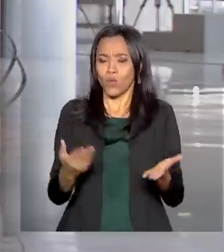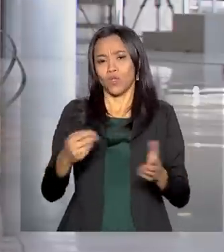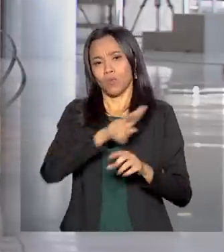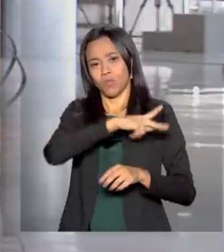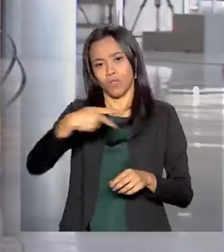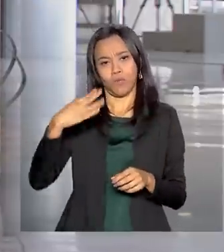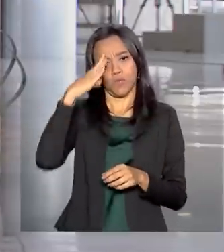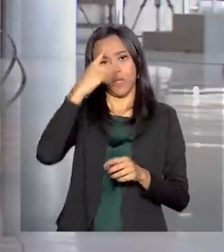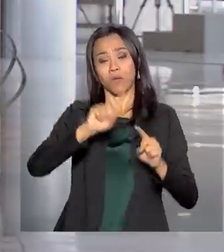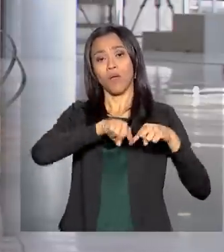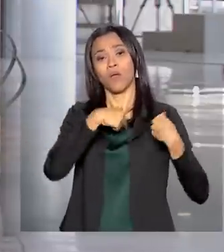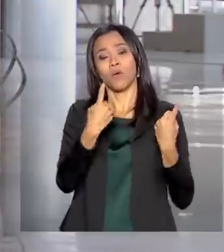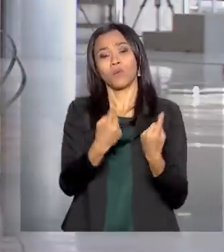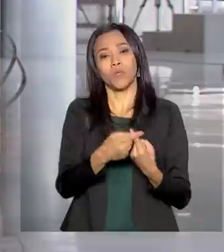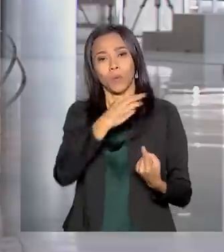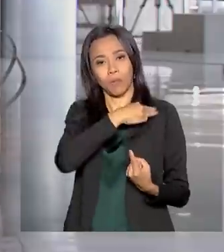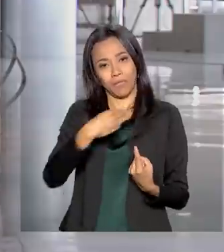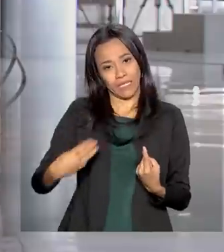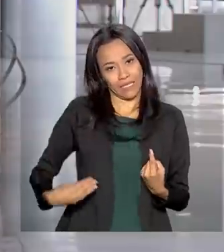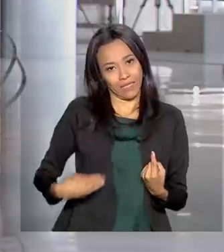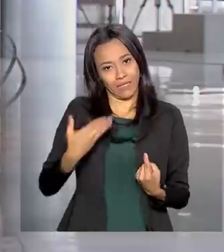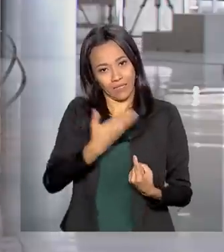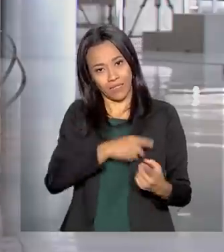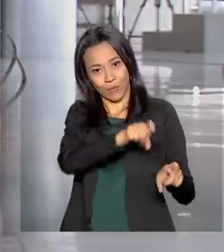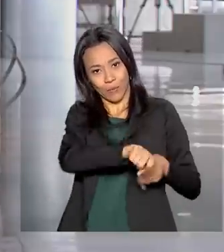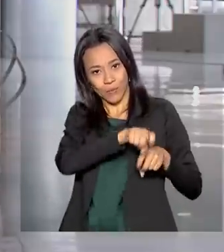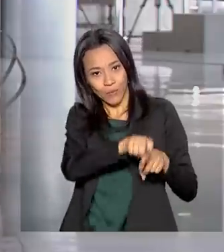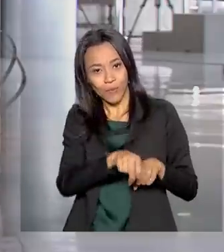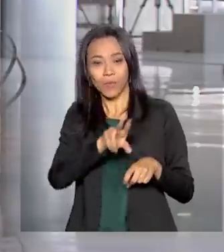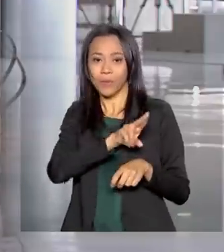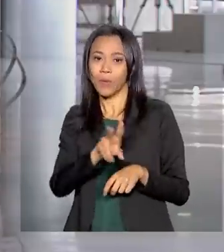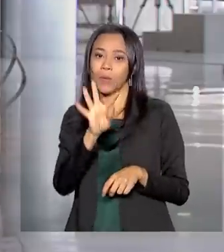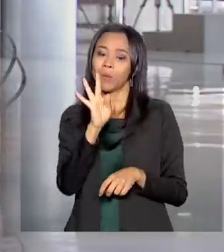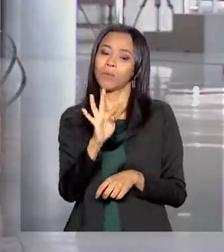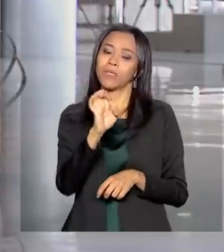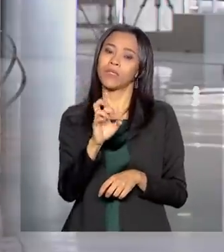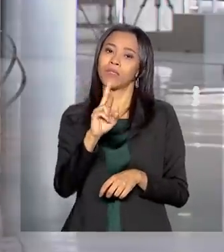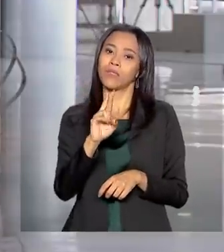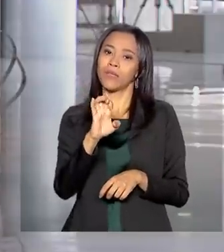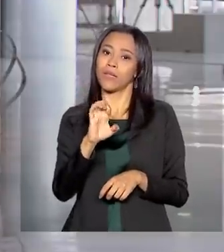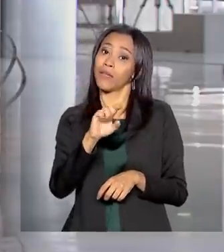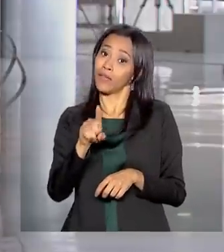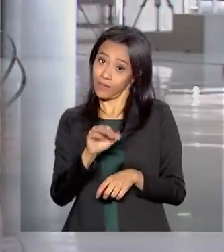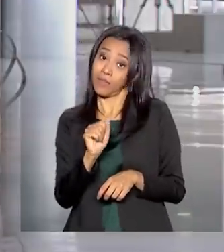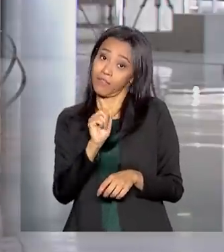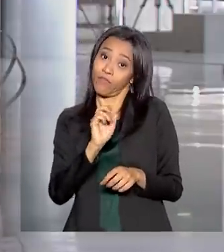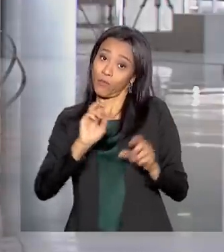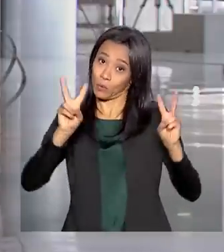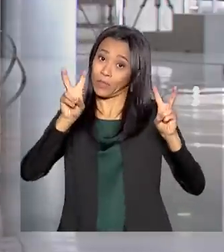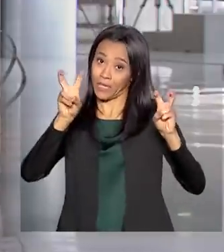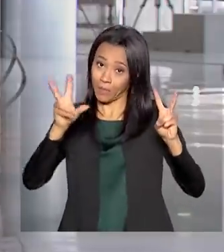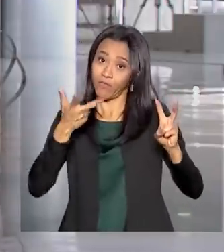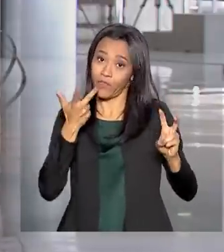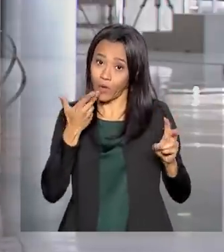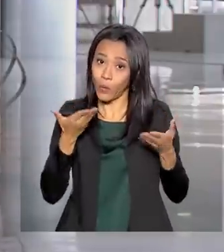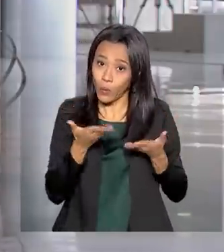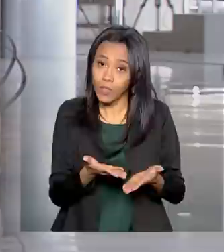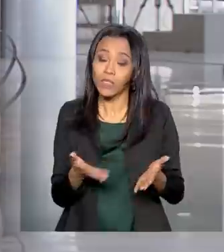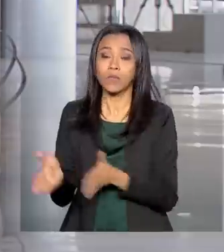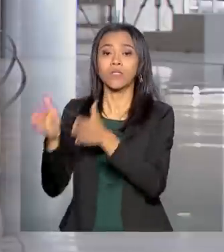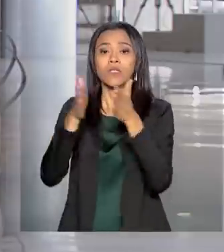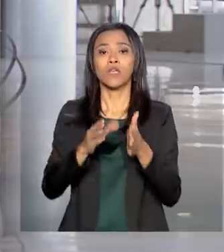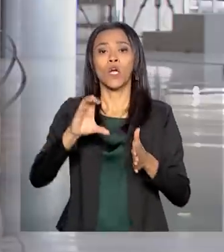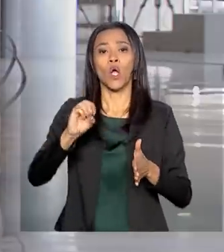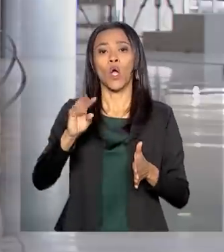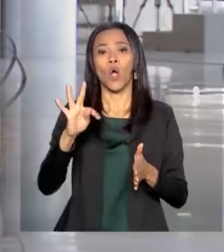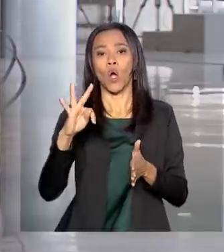Agricultura, Tereza Cristina. E a conversa entre os dois certamente incluiu esta negociação. O acordo prevê cota extra para